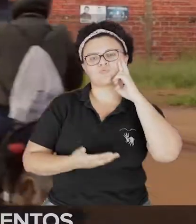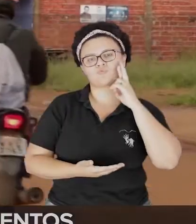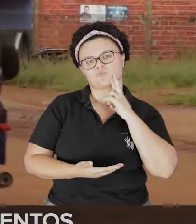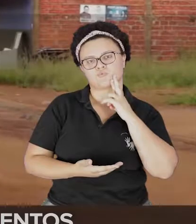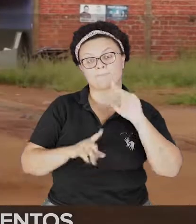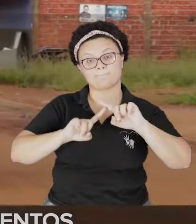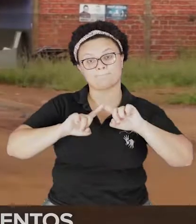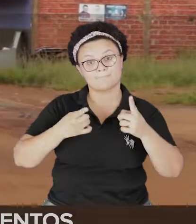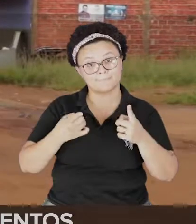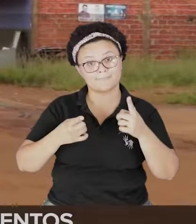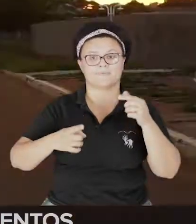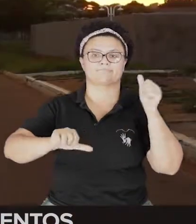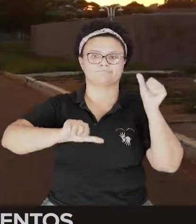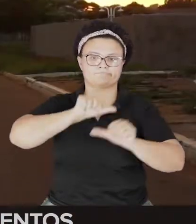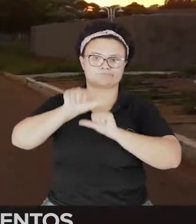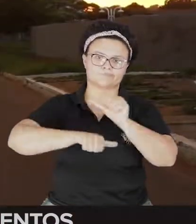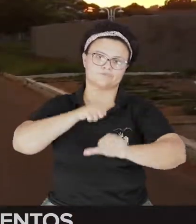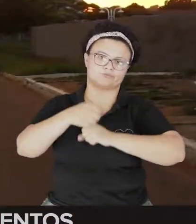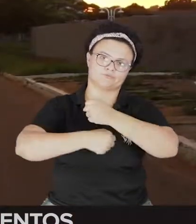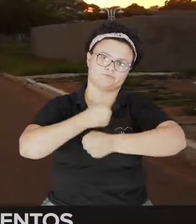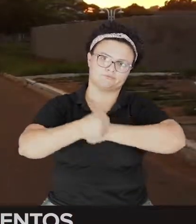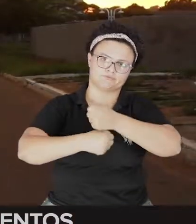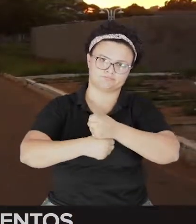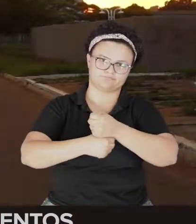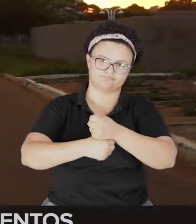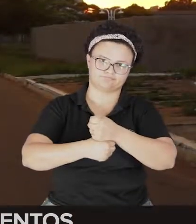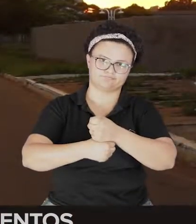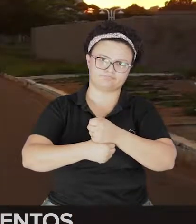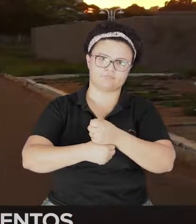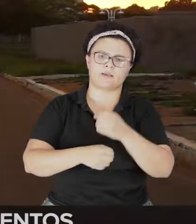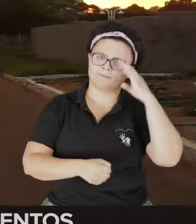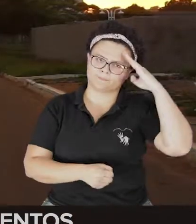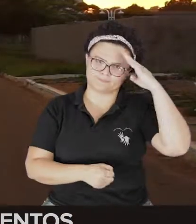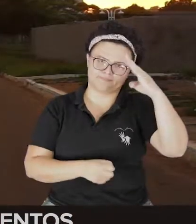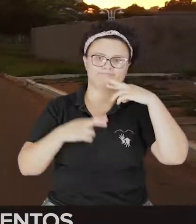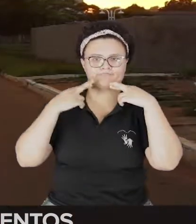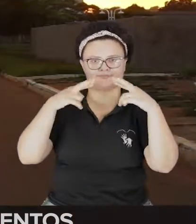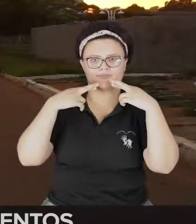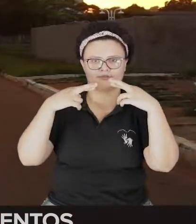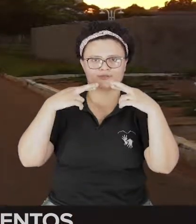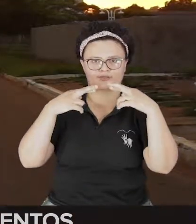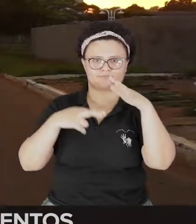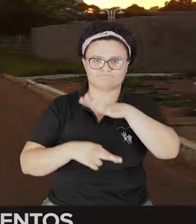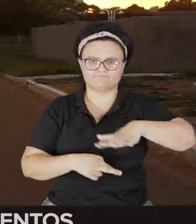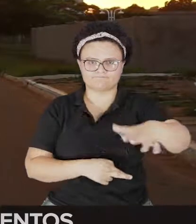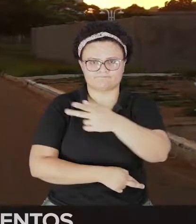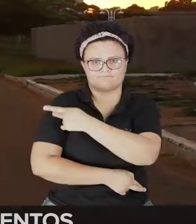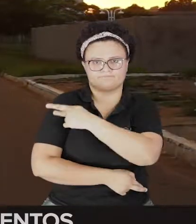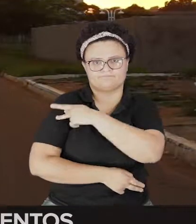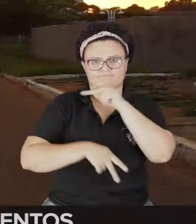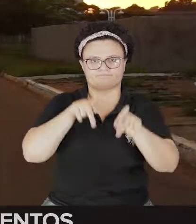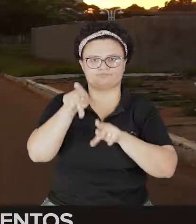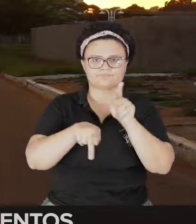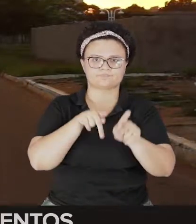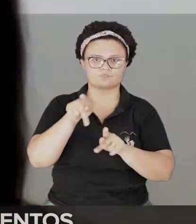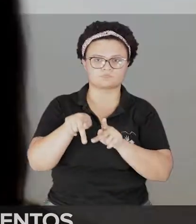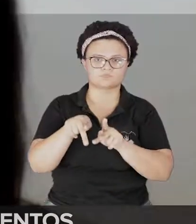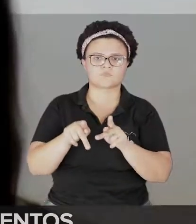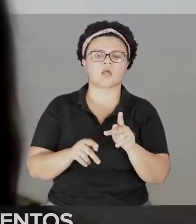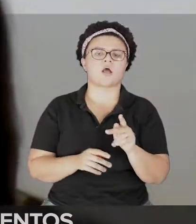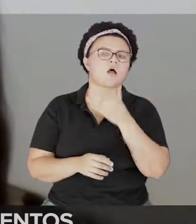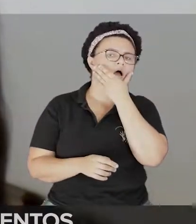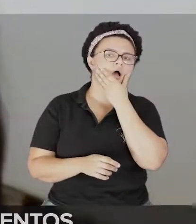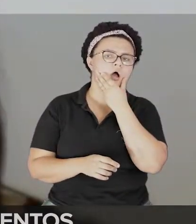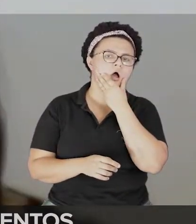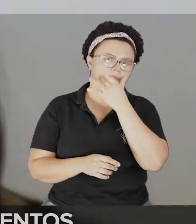influenciado no aumento da sensação térmica. Que é uma das principais reclamações de quem vive na cidade. Segundo a meteorologista Heloisa